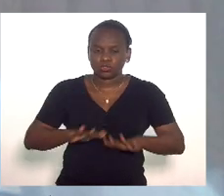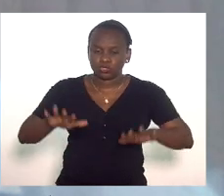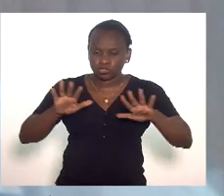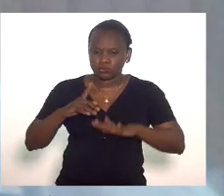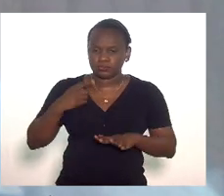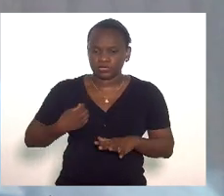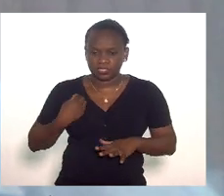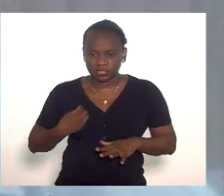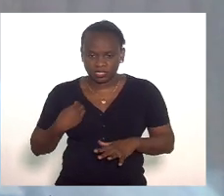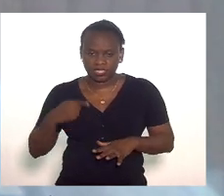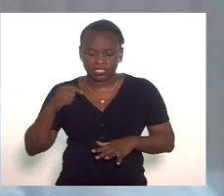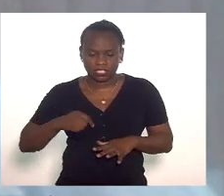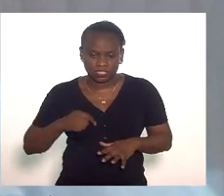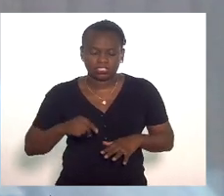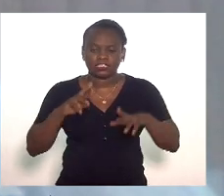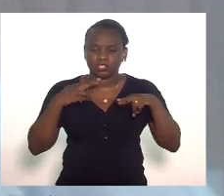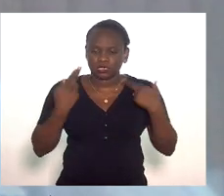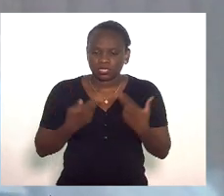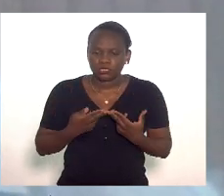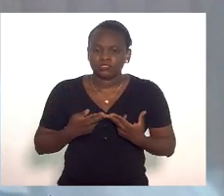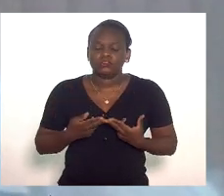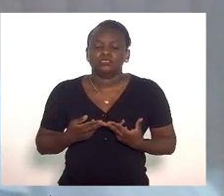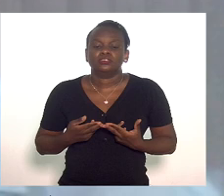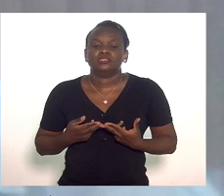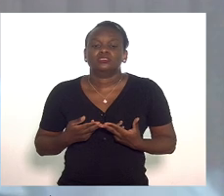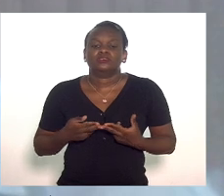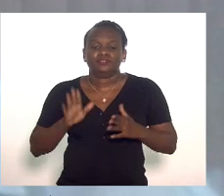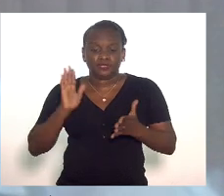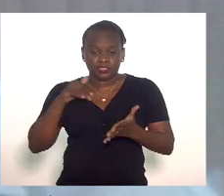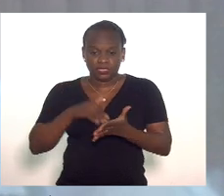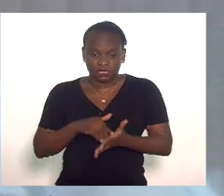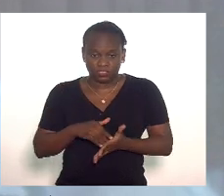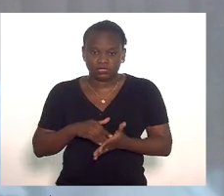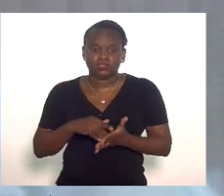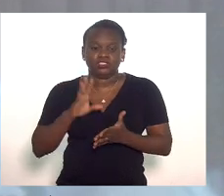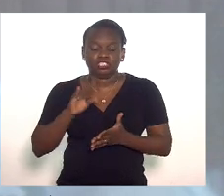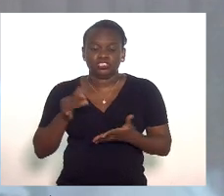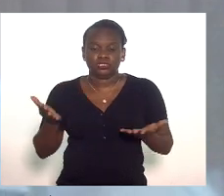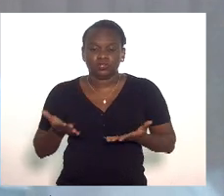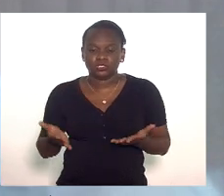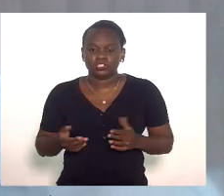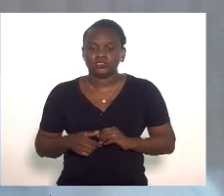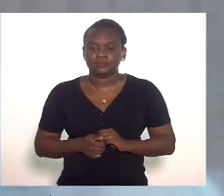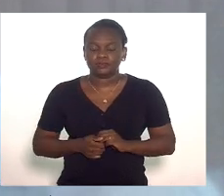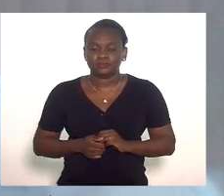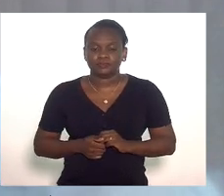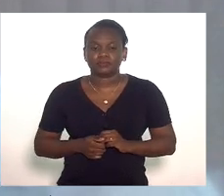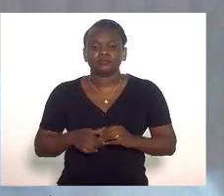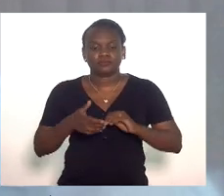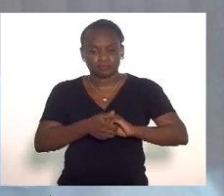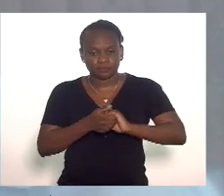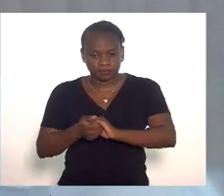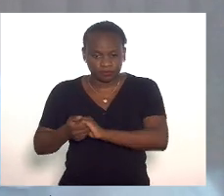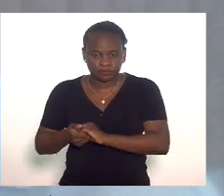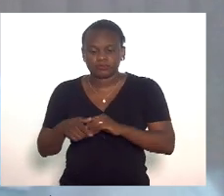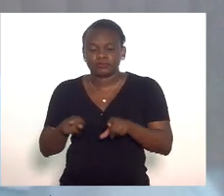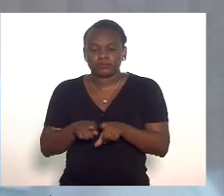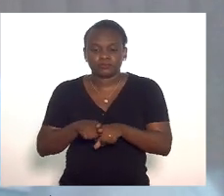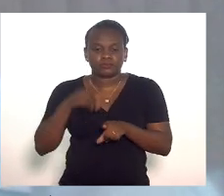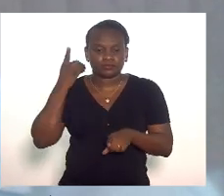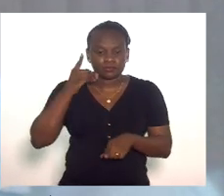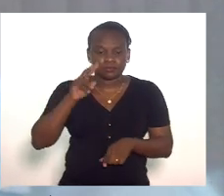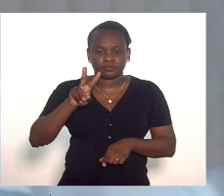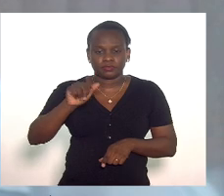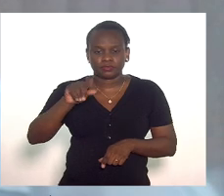presentes aqui na nossa sessão o expediente final do dia de hoje cumprimentar aqui o deputado